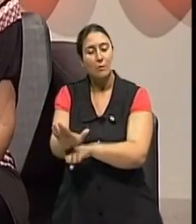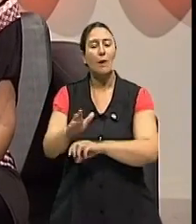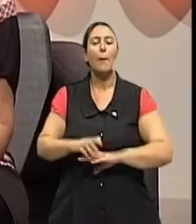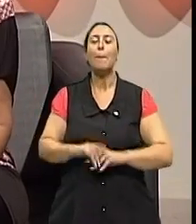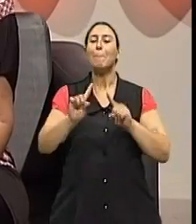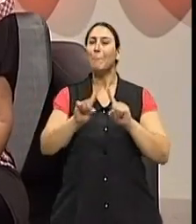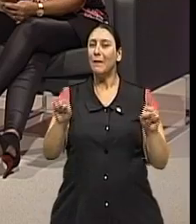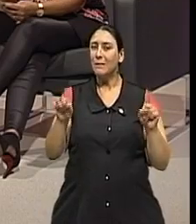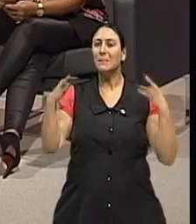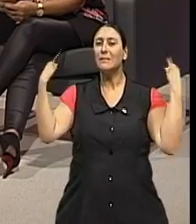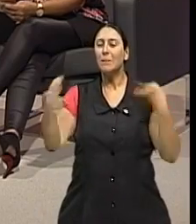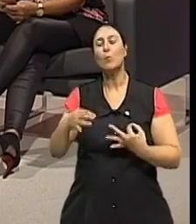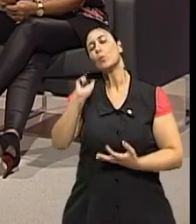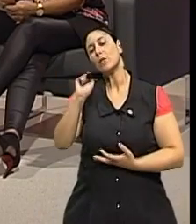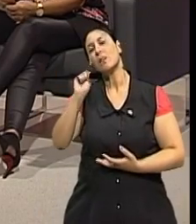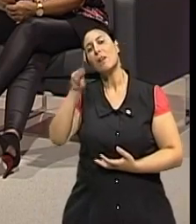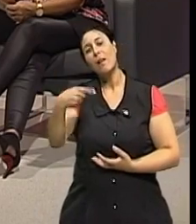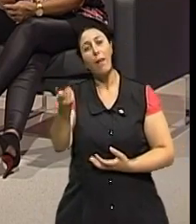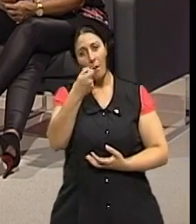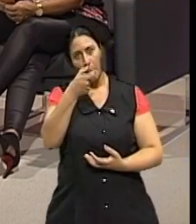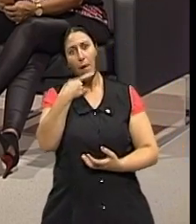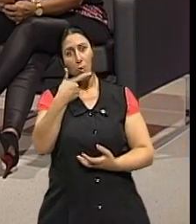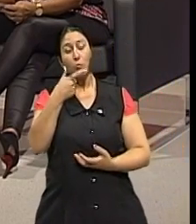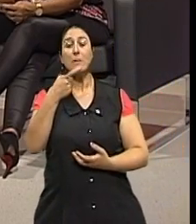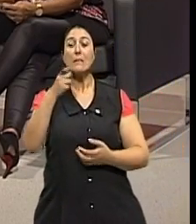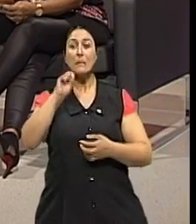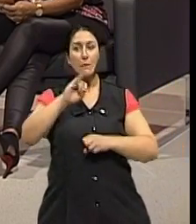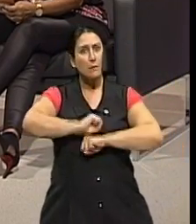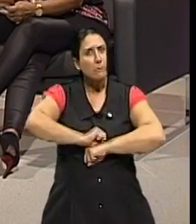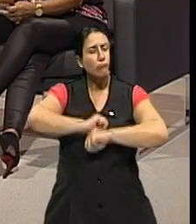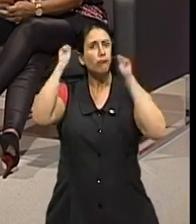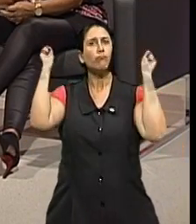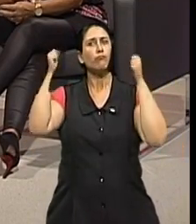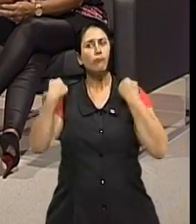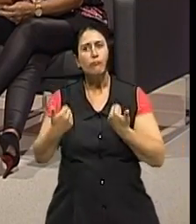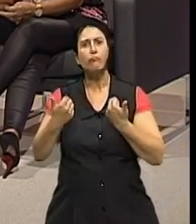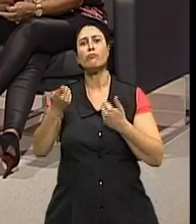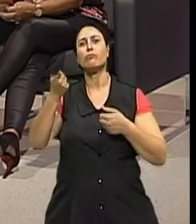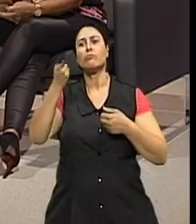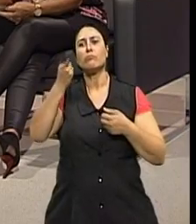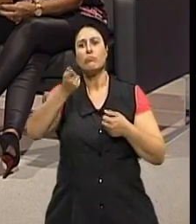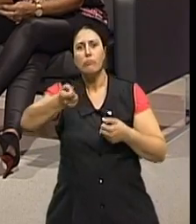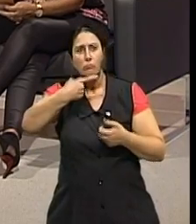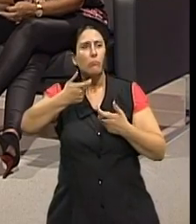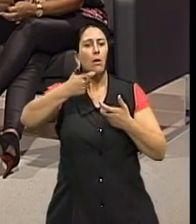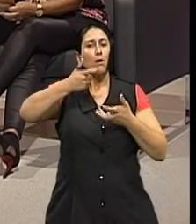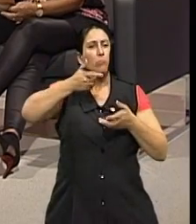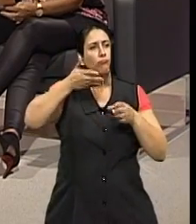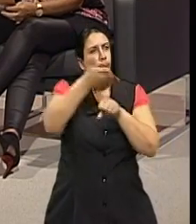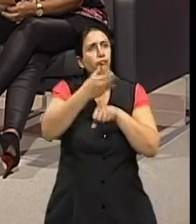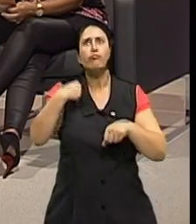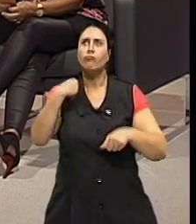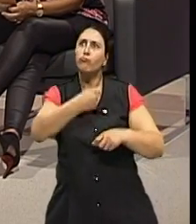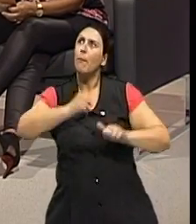certo é que tem remédio e Deus ajuda quem procura, que nem diz o outro, né? Dizia a minha avó. A gente procura melhorar, Deus diz